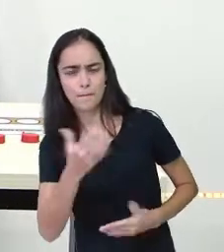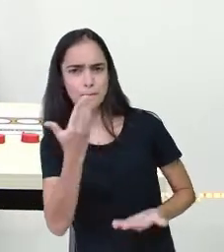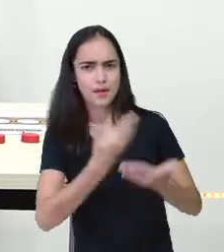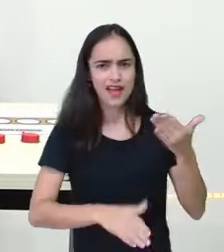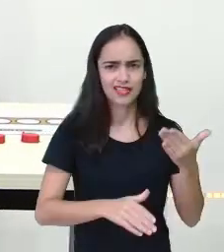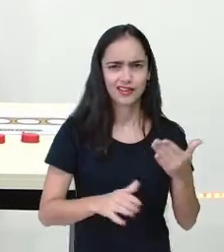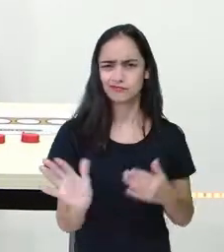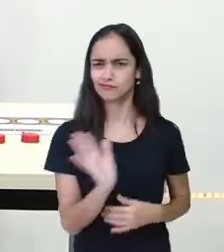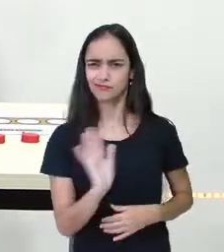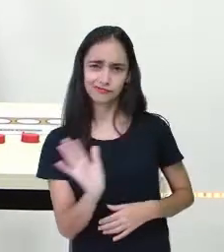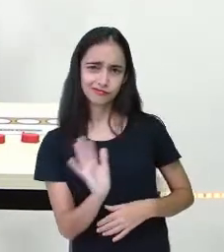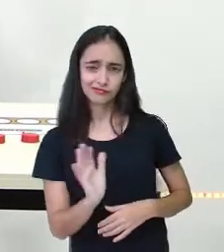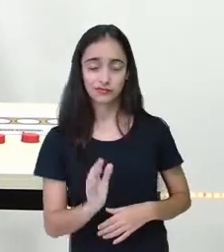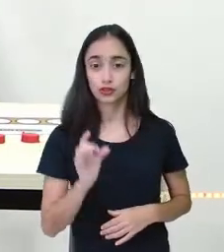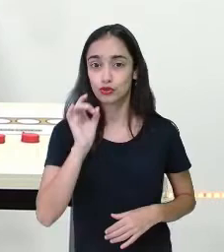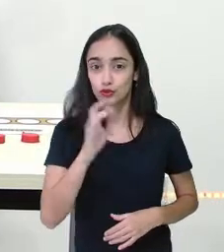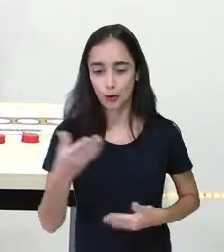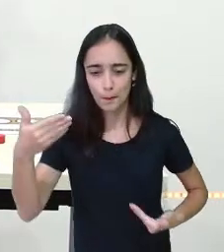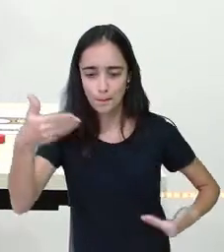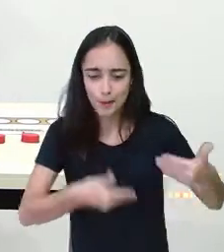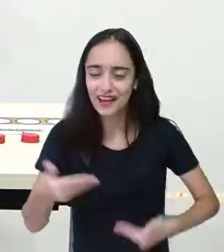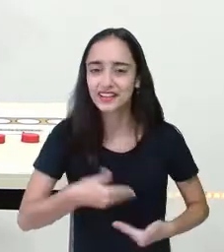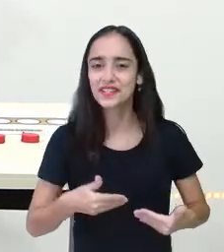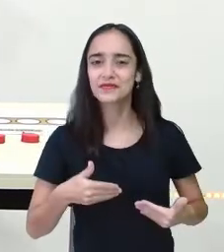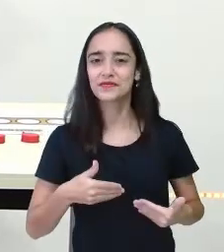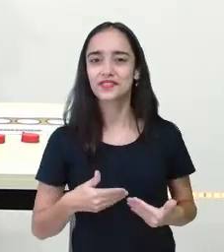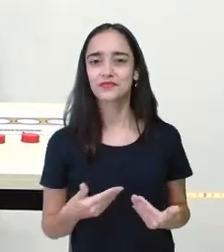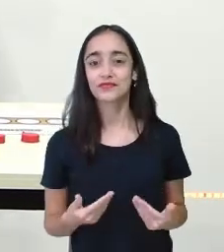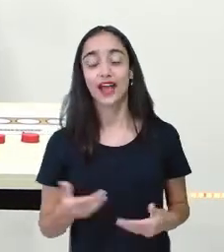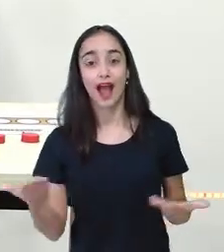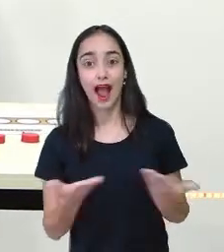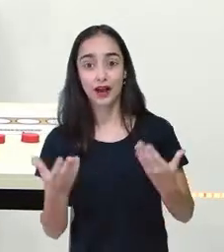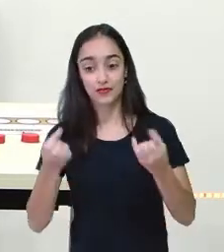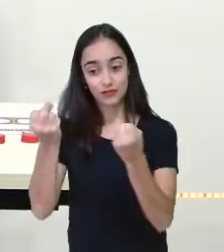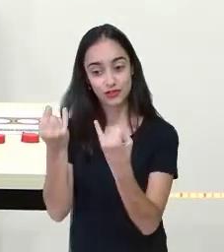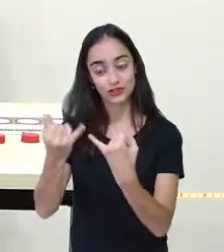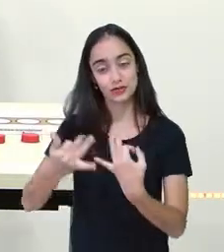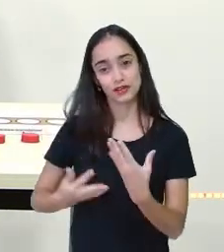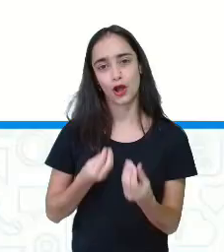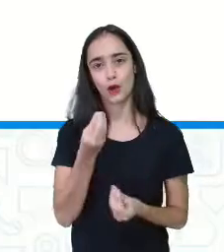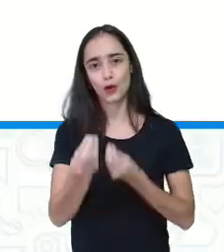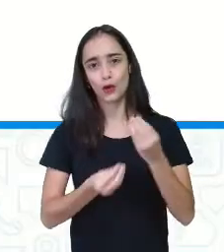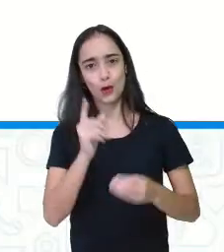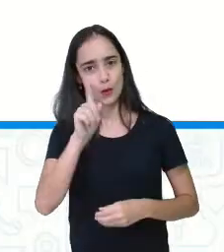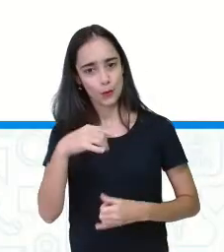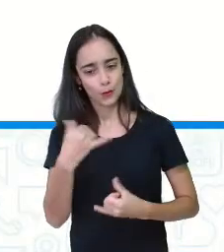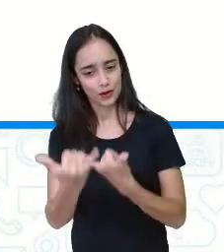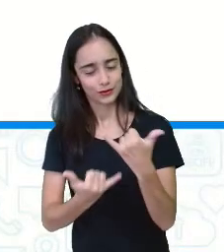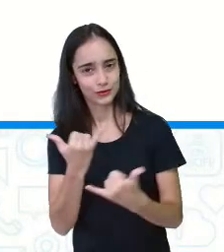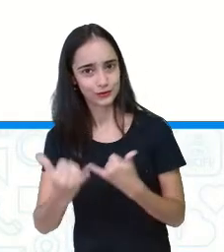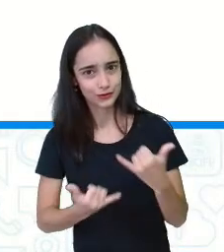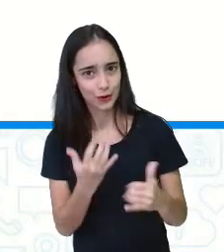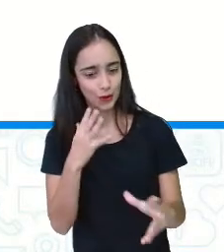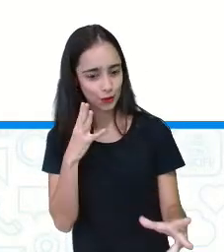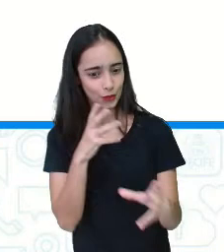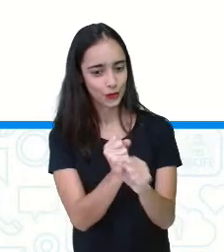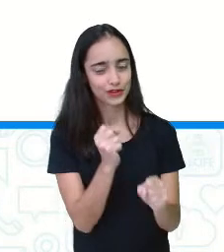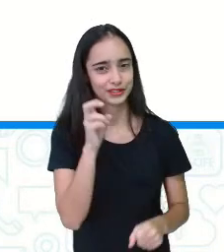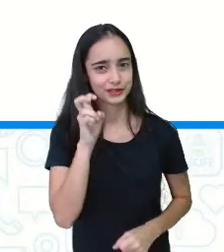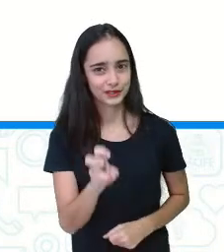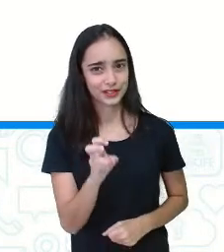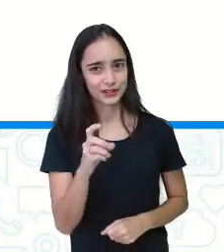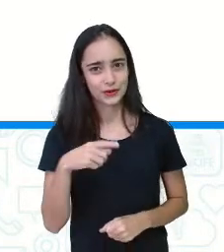eu trouxe duas cartelas, tá? Antes disso, eu vou explicar como é esse jogo. Olha aí, jogo do total 5. Como vocês estão